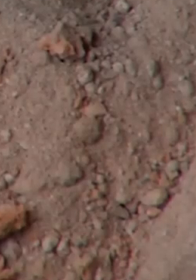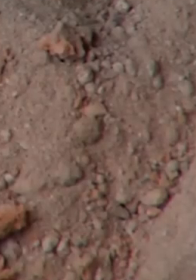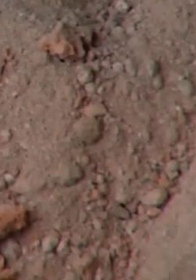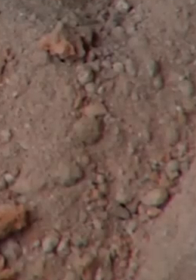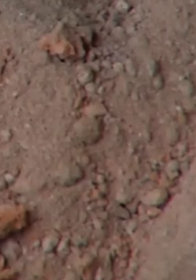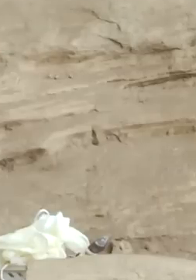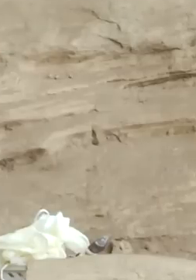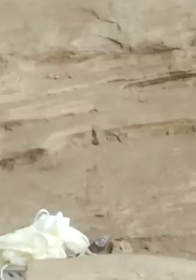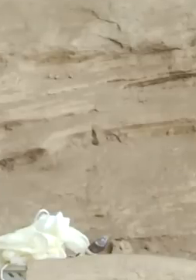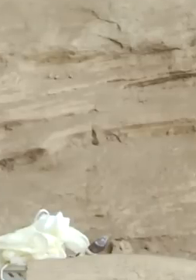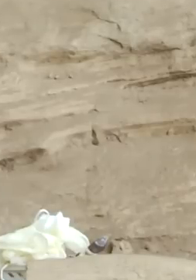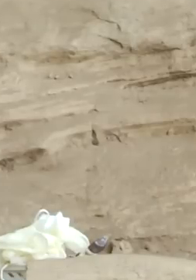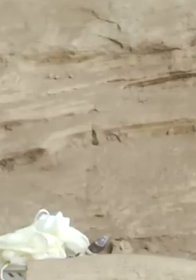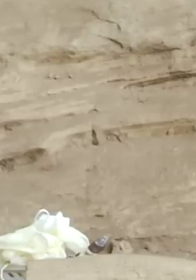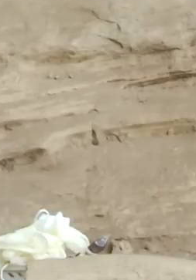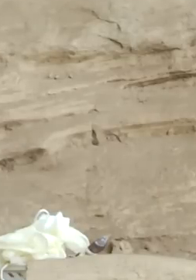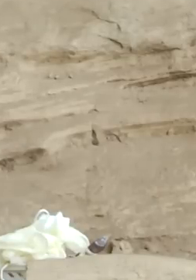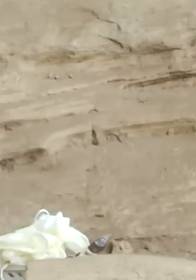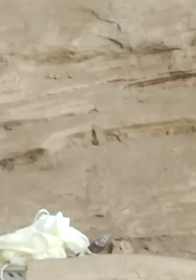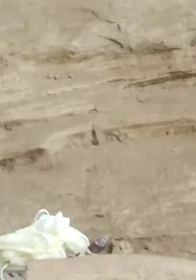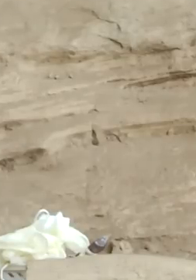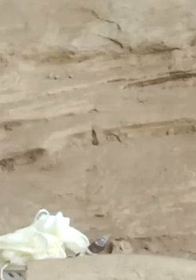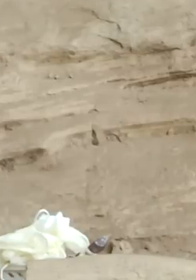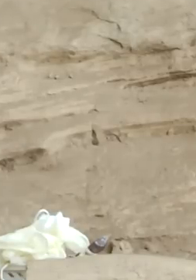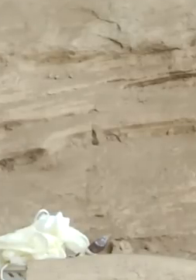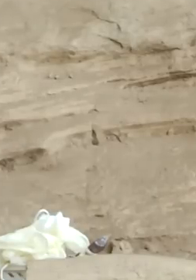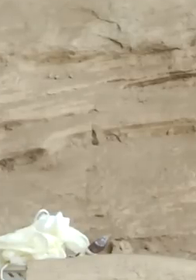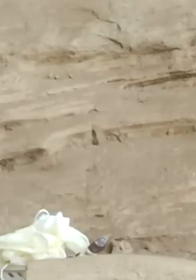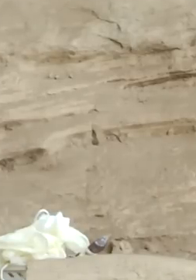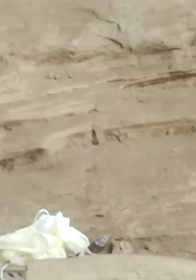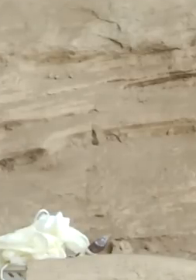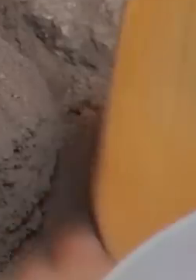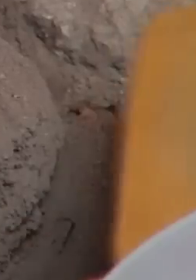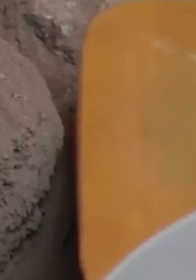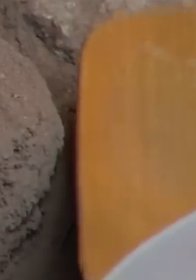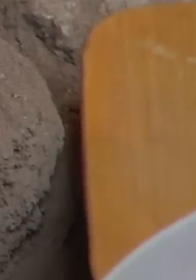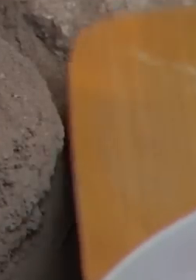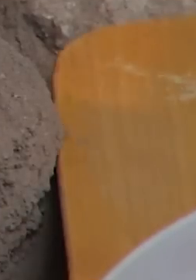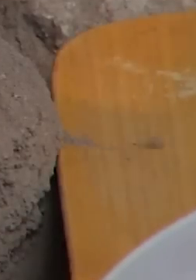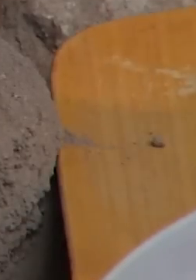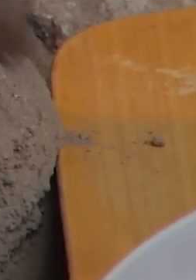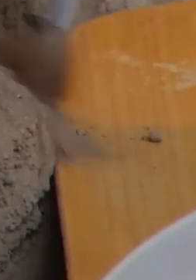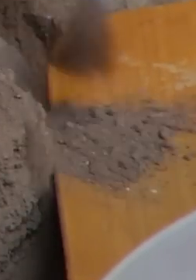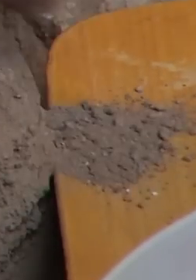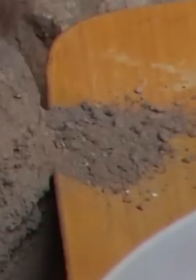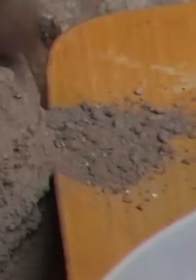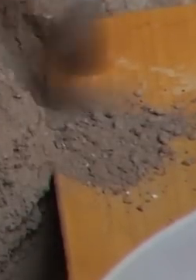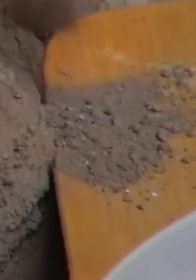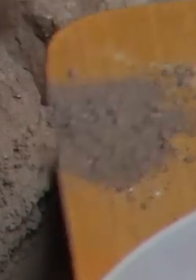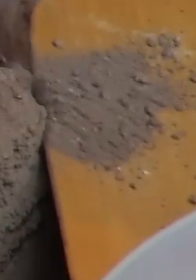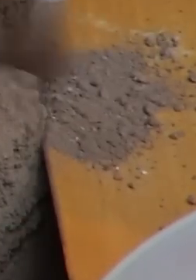para que você consiga enxergar isso em três dimensões. Então é o mesmo processo. É a gente pondo